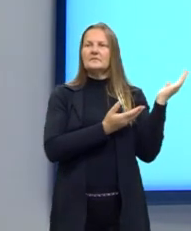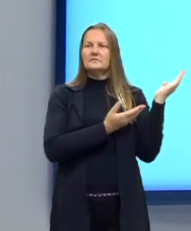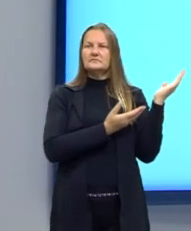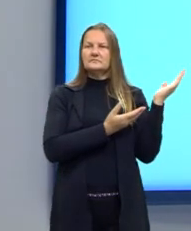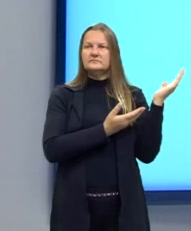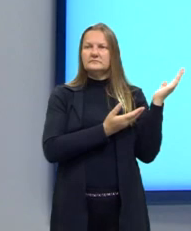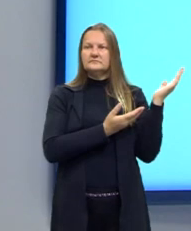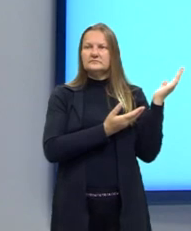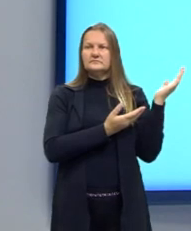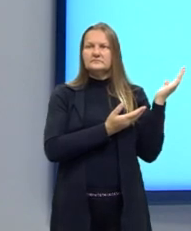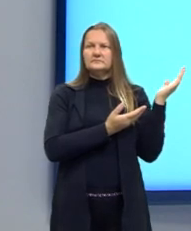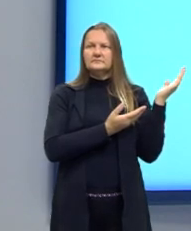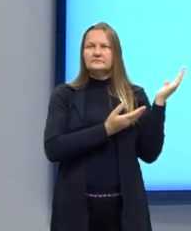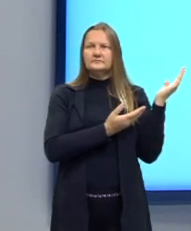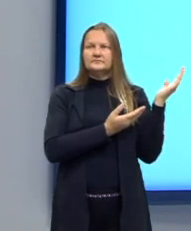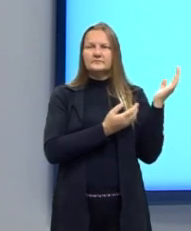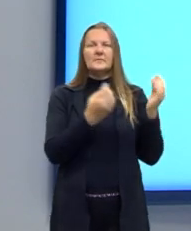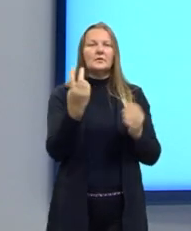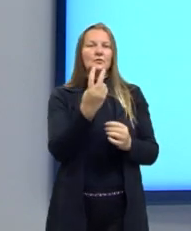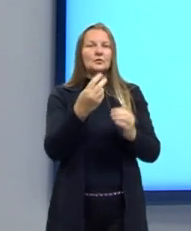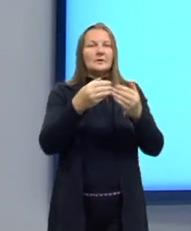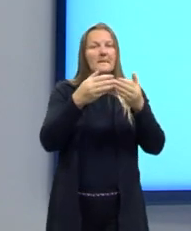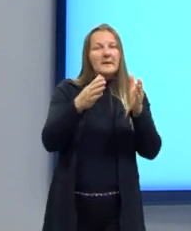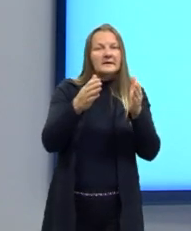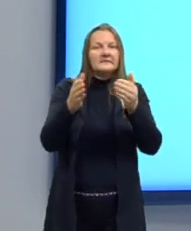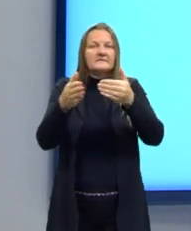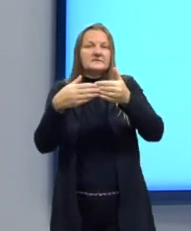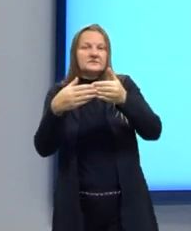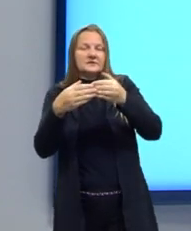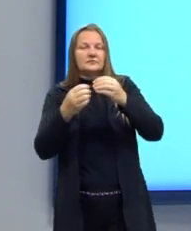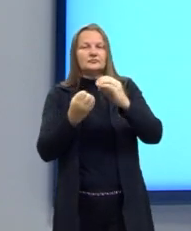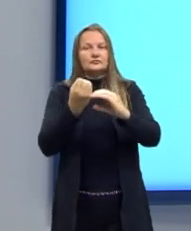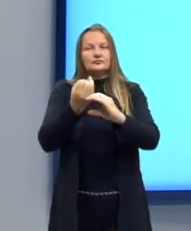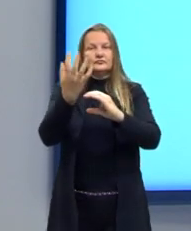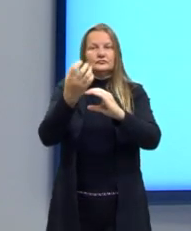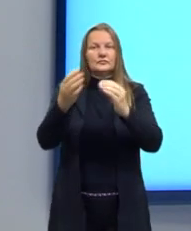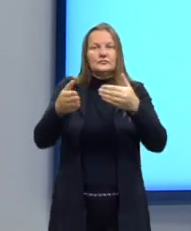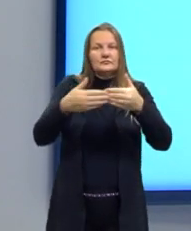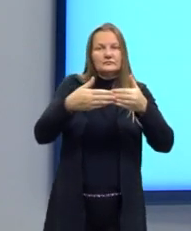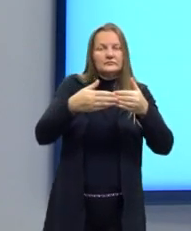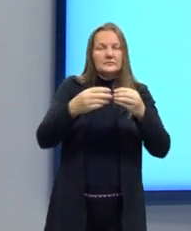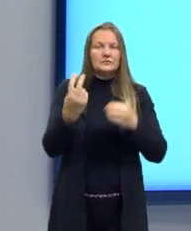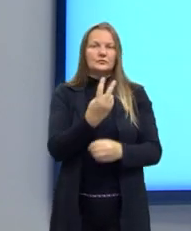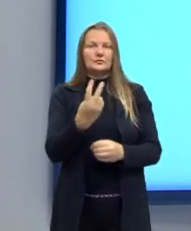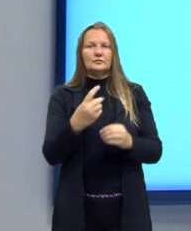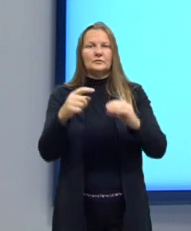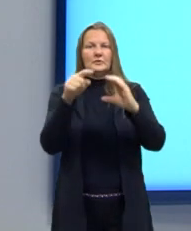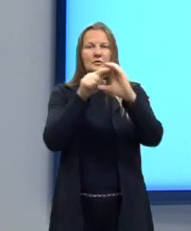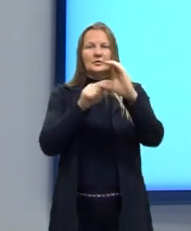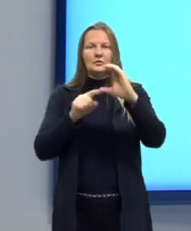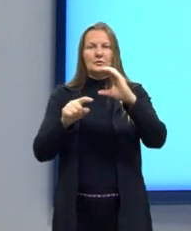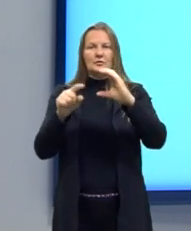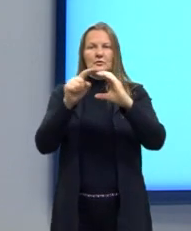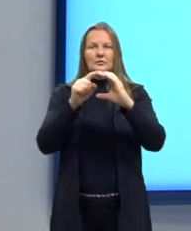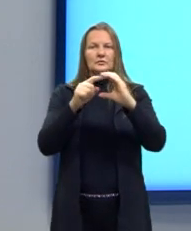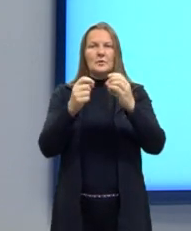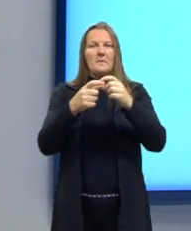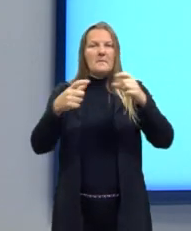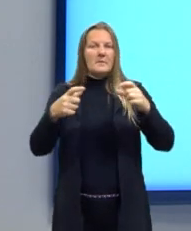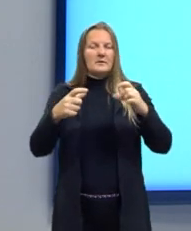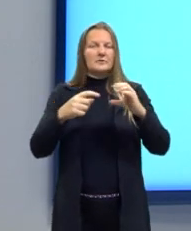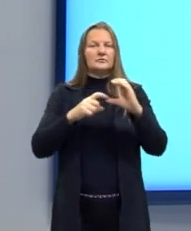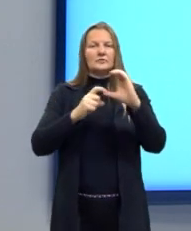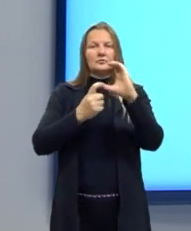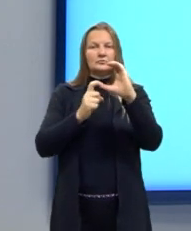mistas, né? Quando eu tenho cadeia aberta e fechada, uma ramificação e uma cadeia fechada. O anel benzênico, ele é maior do que apenas um